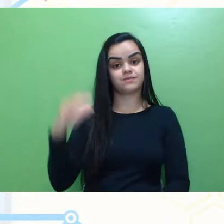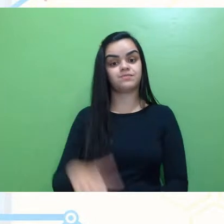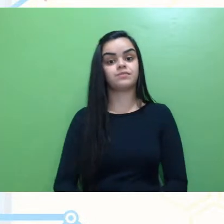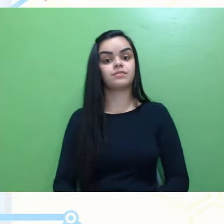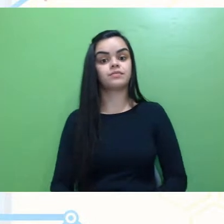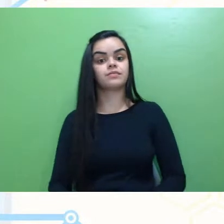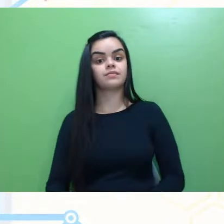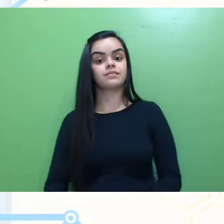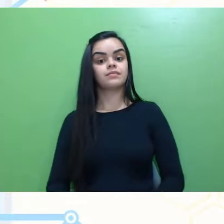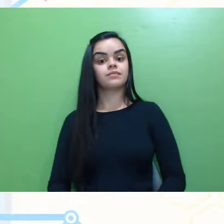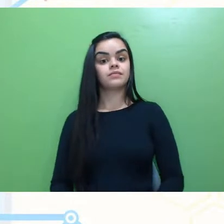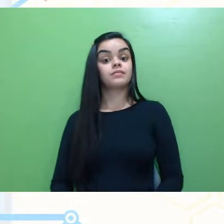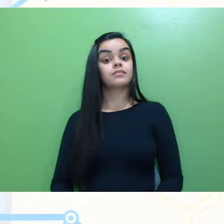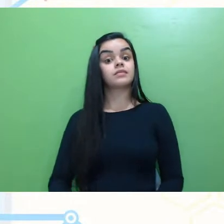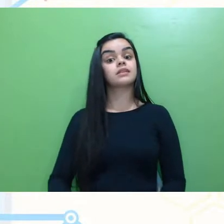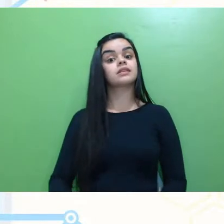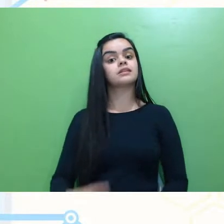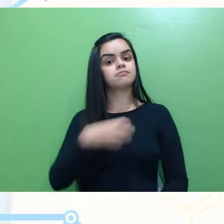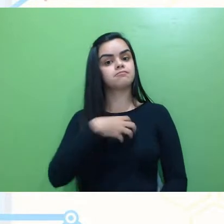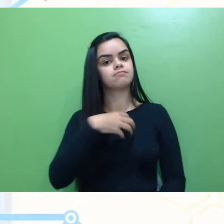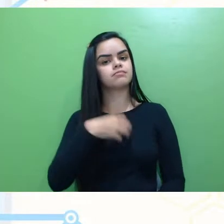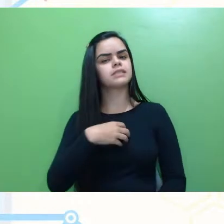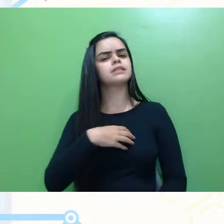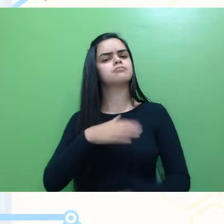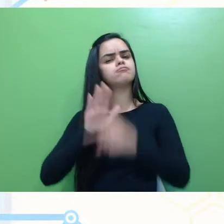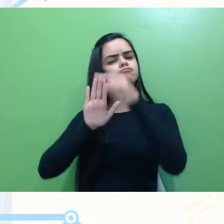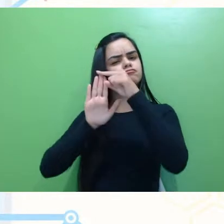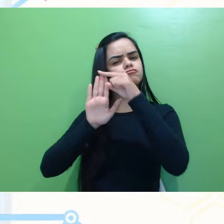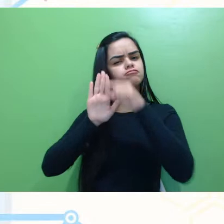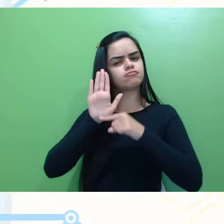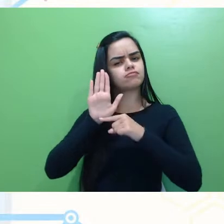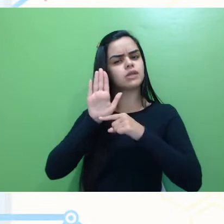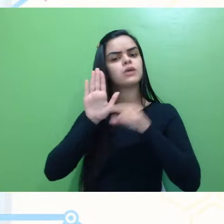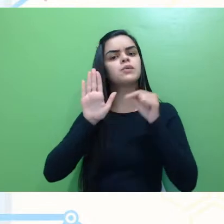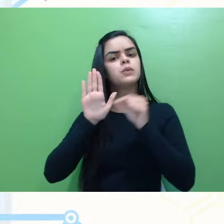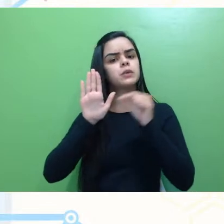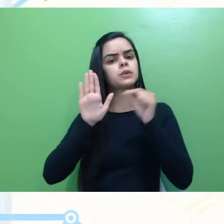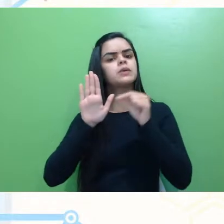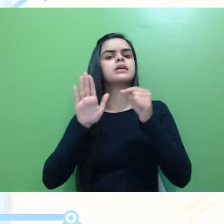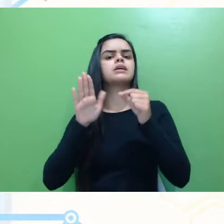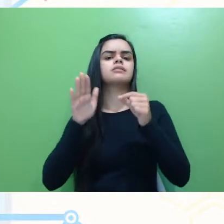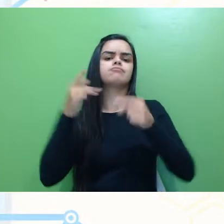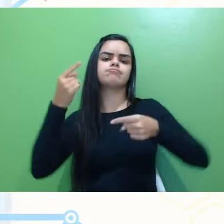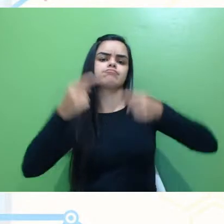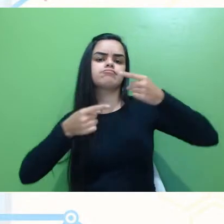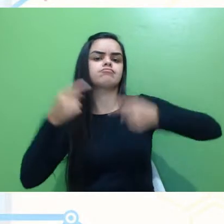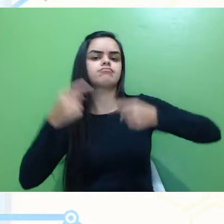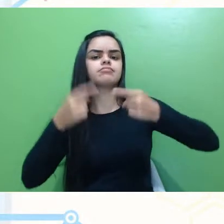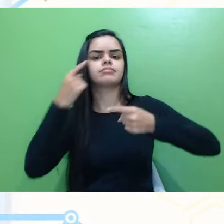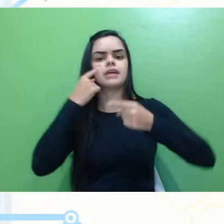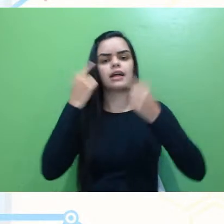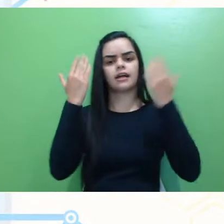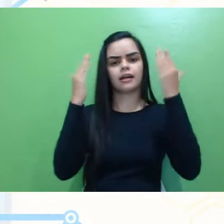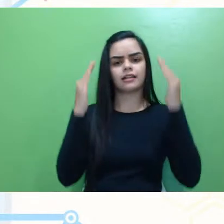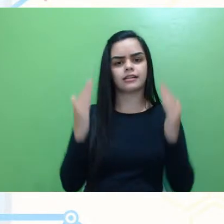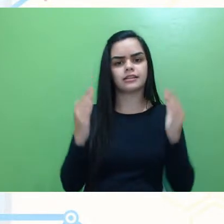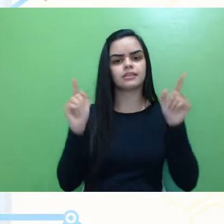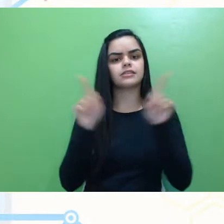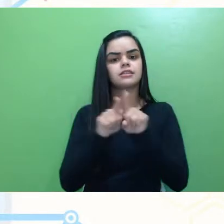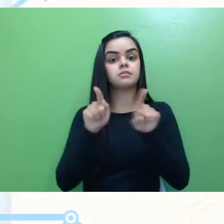maneira criteriosa, a partir do que vem sendo discutido e analisado, né,